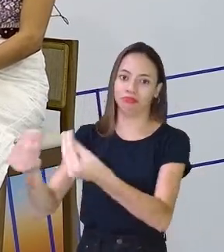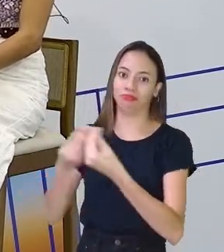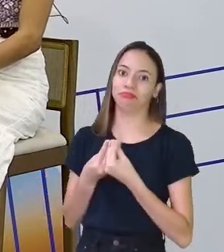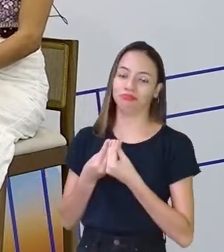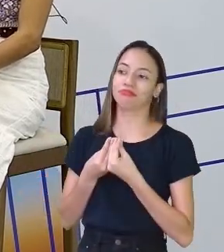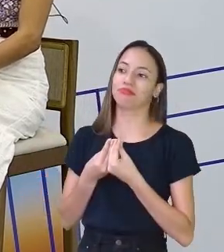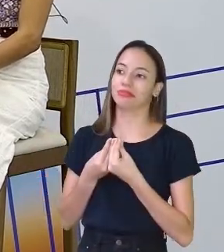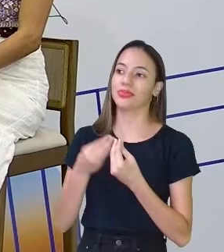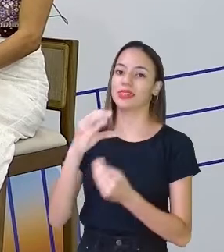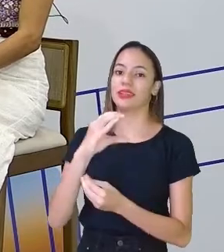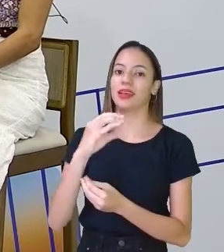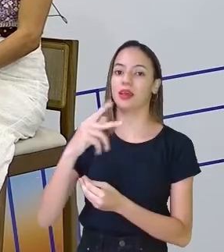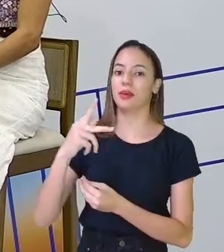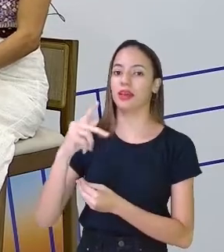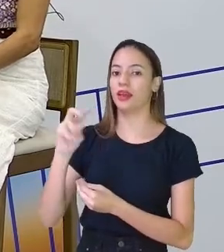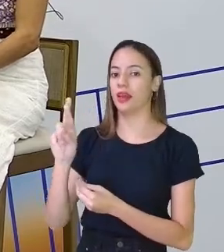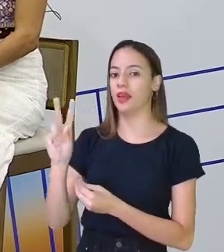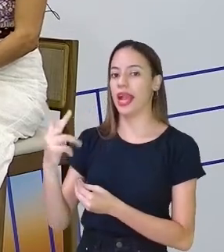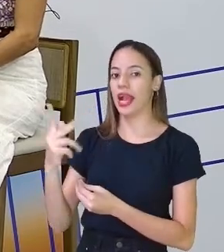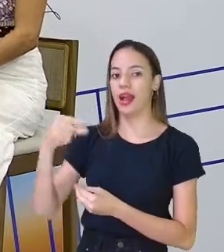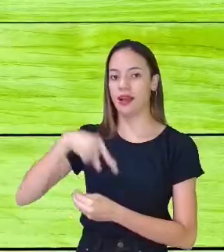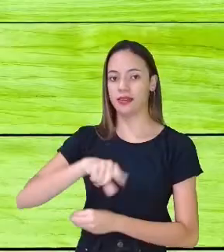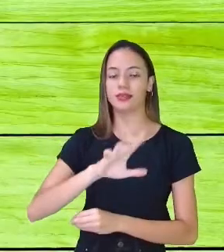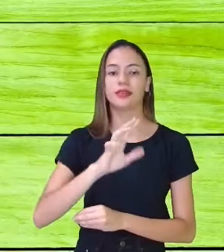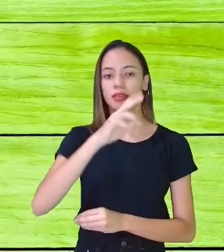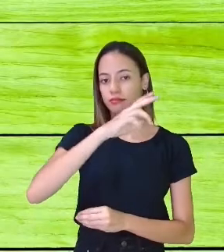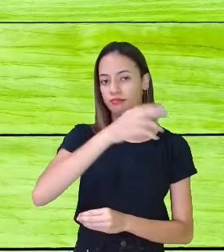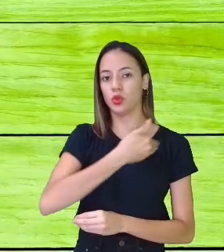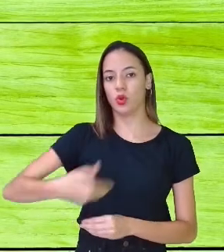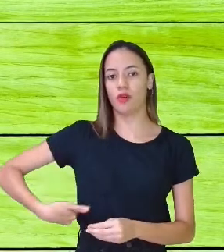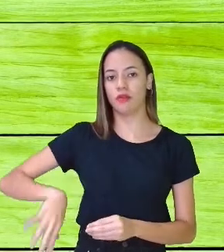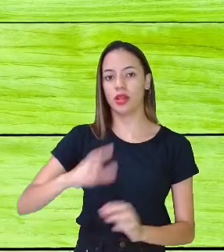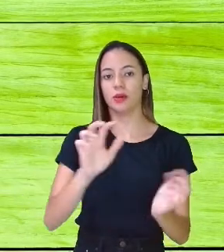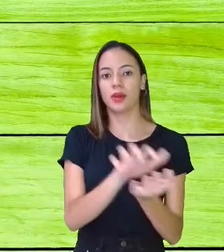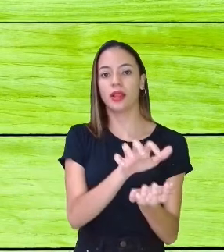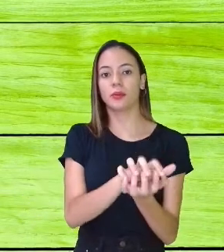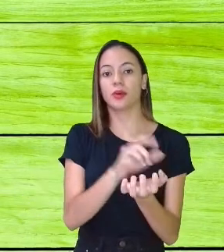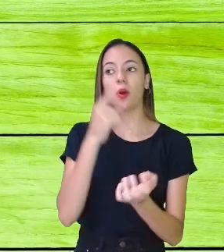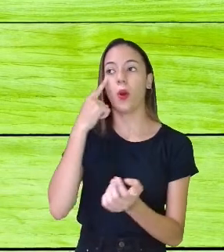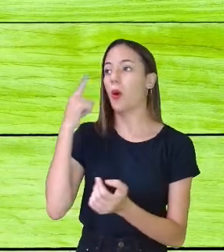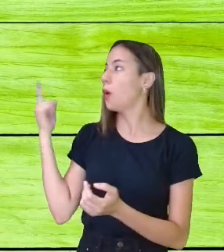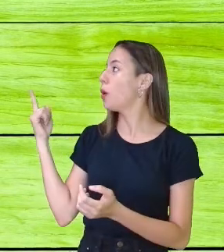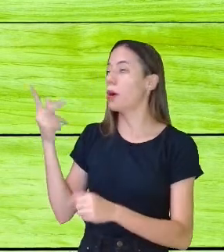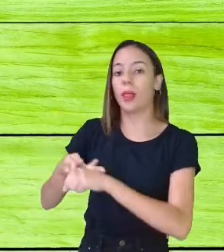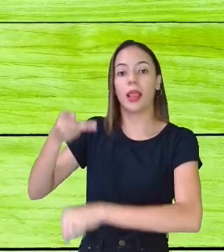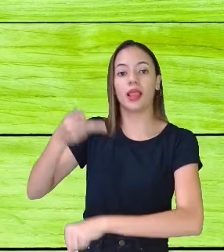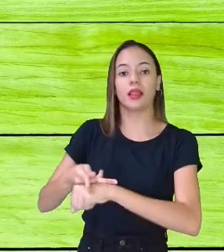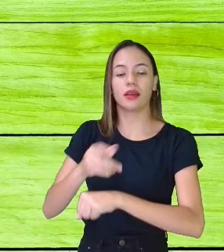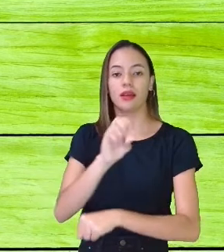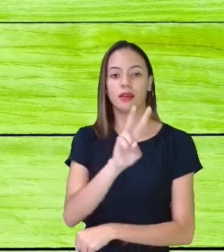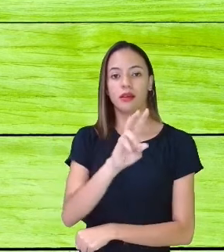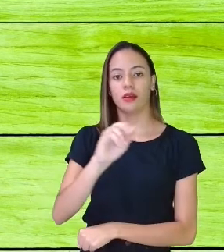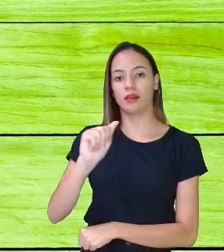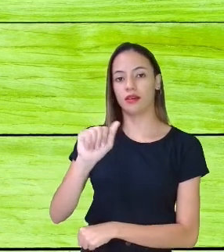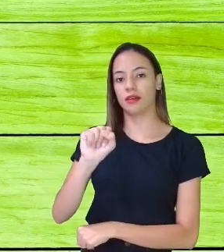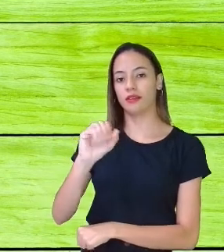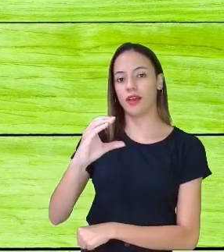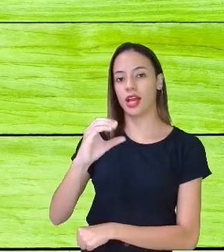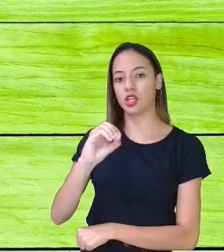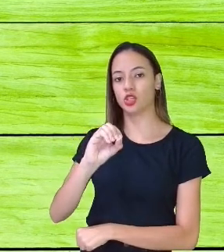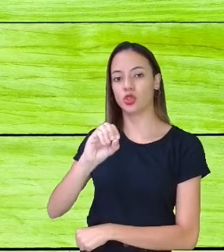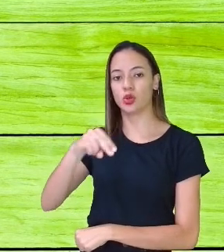foi? Isso. Pelo governo de Pernambuco. Esse foi o Vasconcelos Sobrinho. E o Vasconcelos Sobrinho foi o primeiro